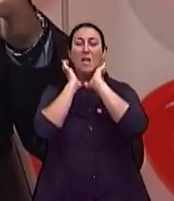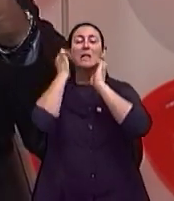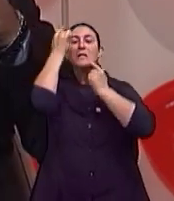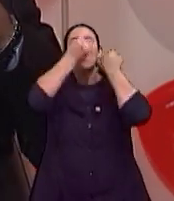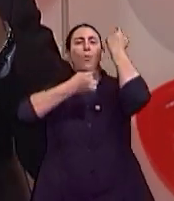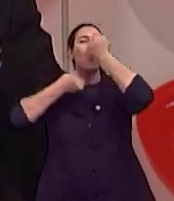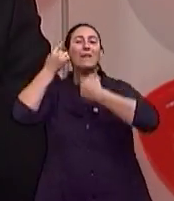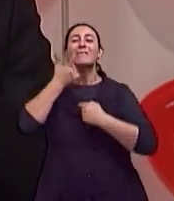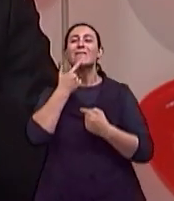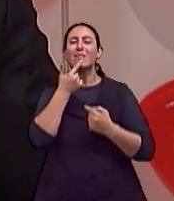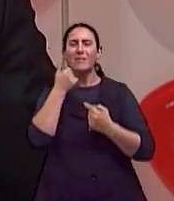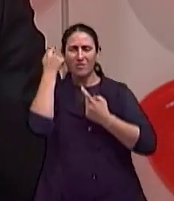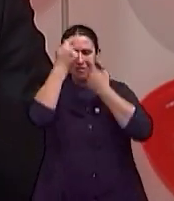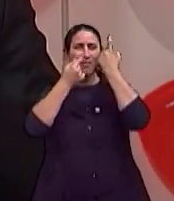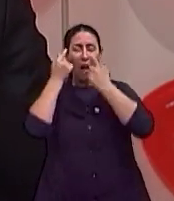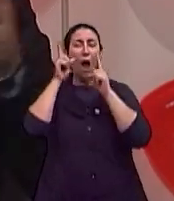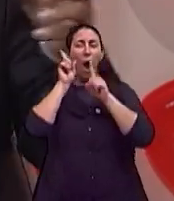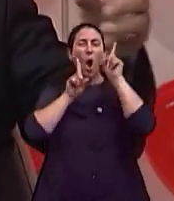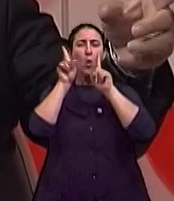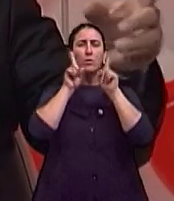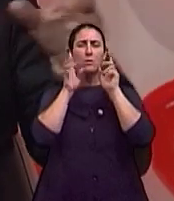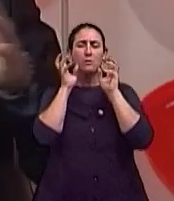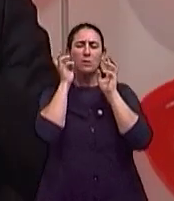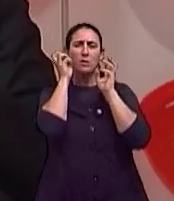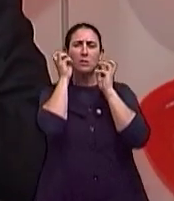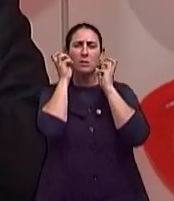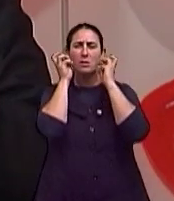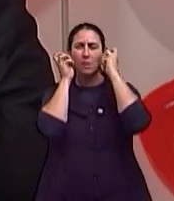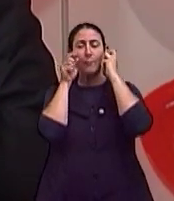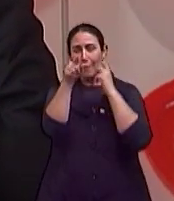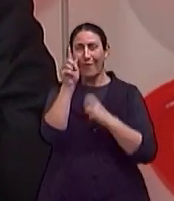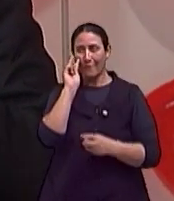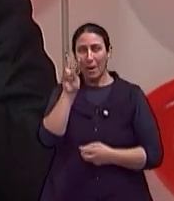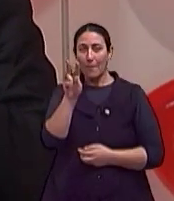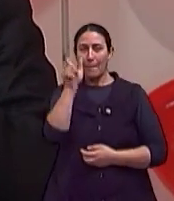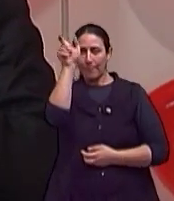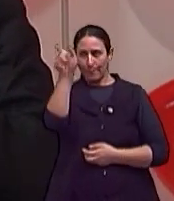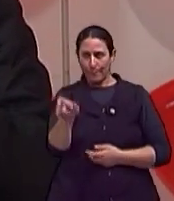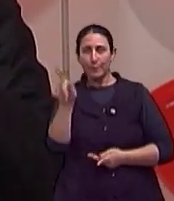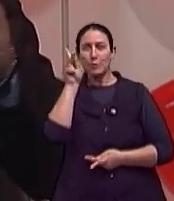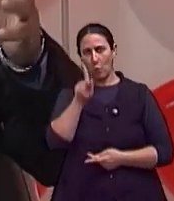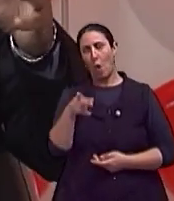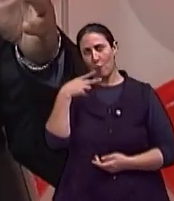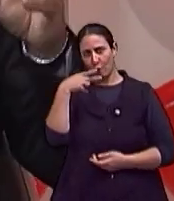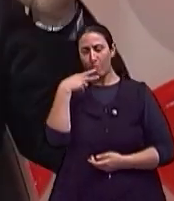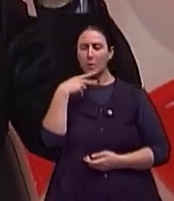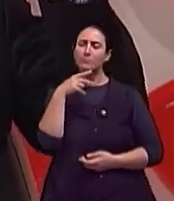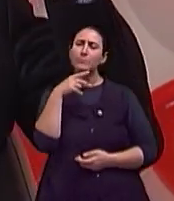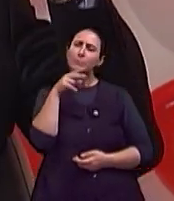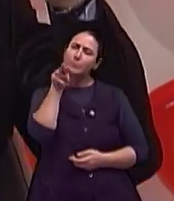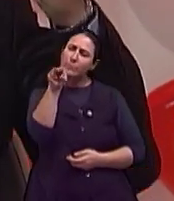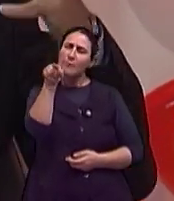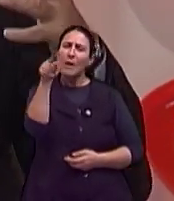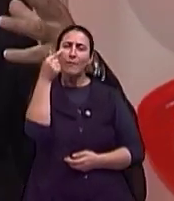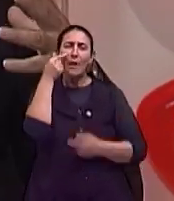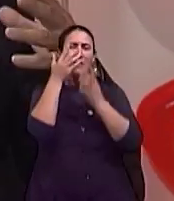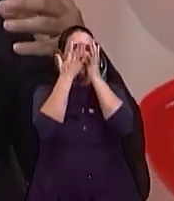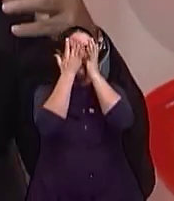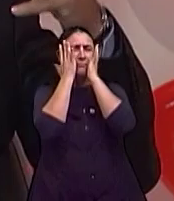Então, eles atrofiam os vasos da pele. Tu vai observar que uma pessoa que é fumante pesado, tem um padrão de pele